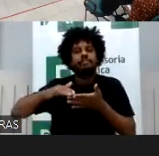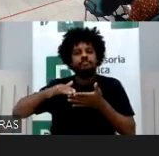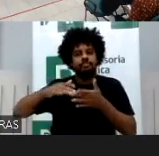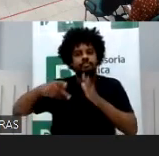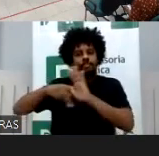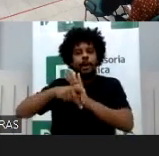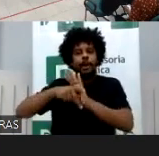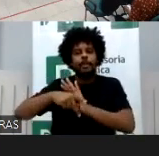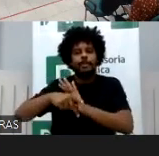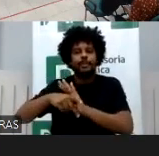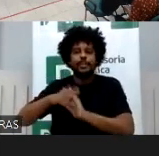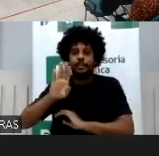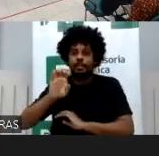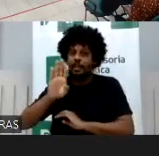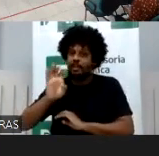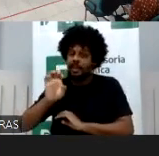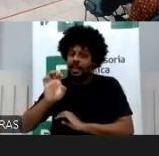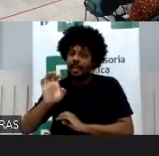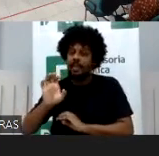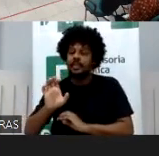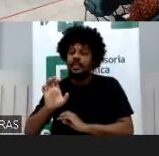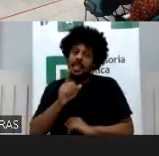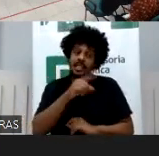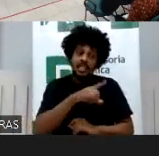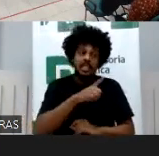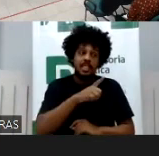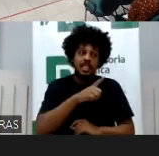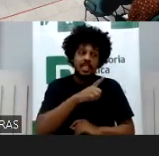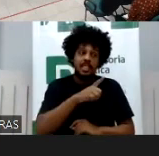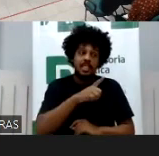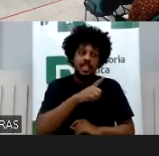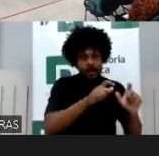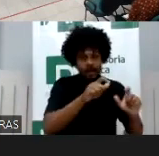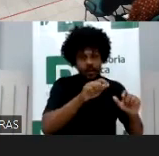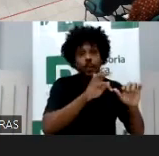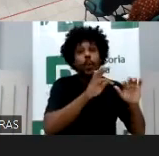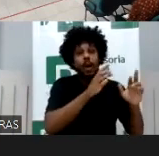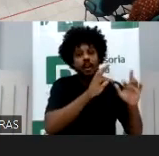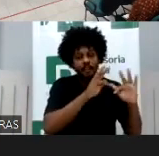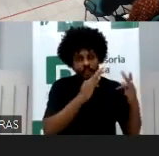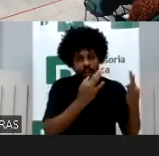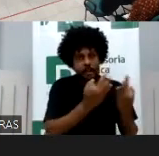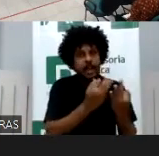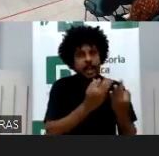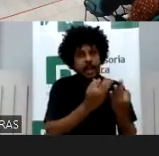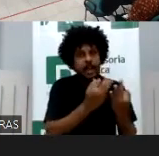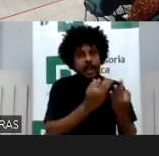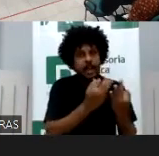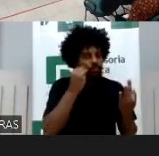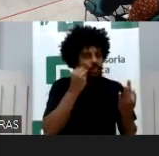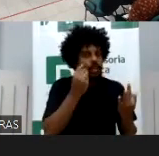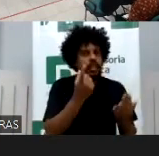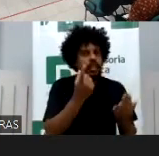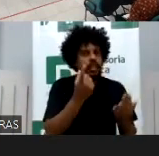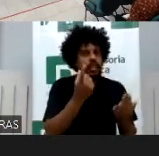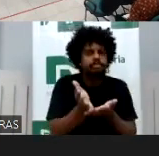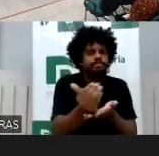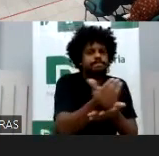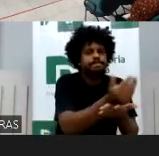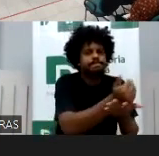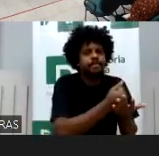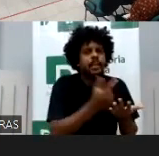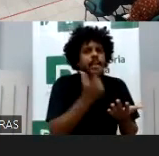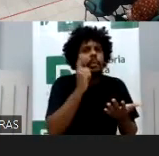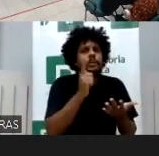expõe para angariar recursos para um tratamento médico que custa mundos e fundos ou para obter informações médicas que não são encontradas facilmente,